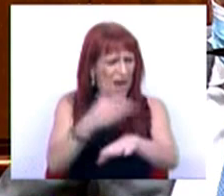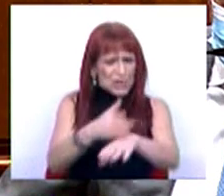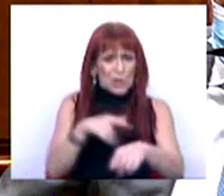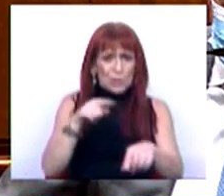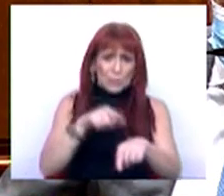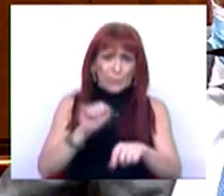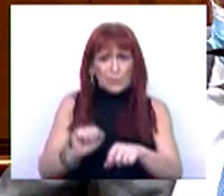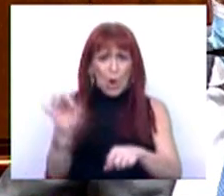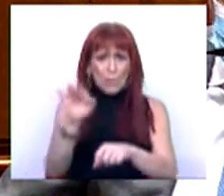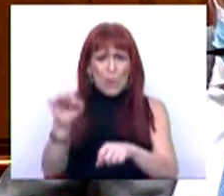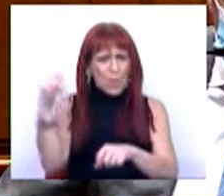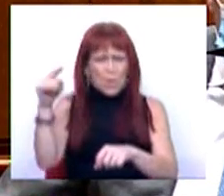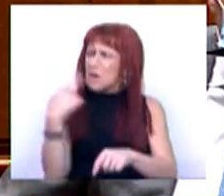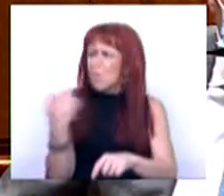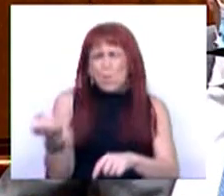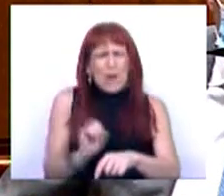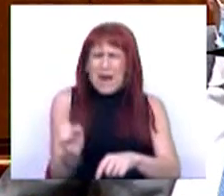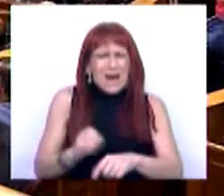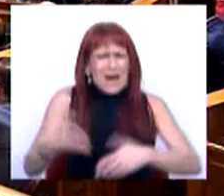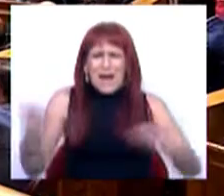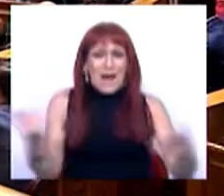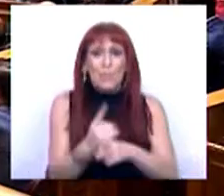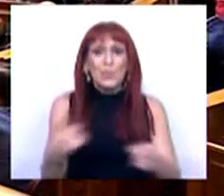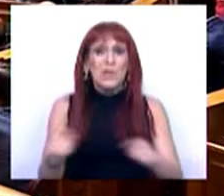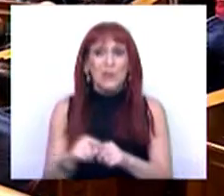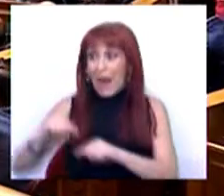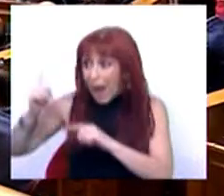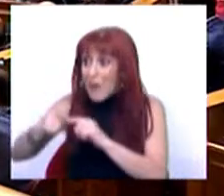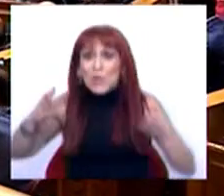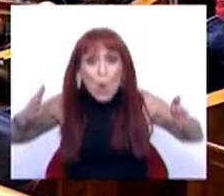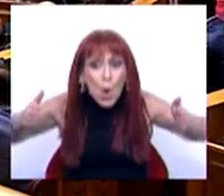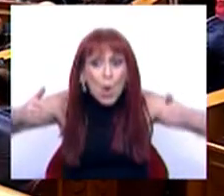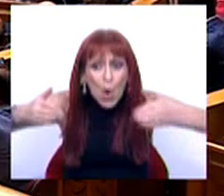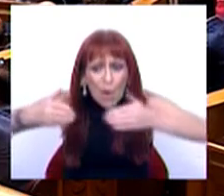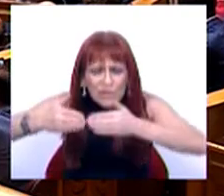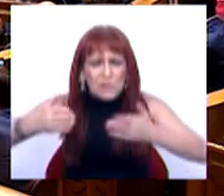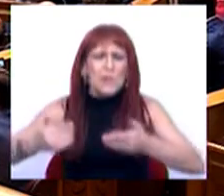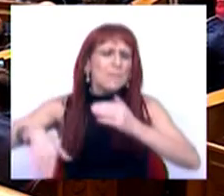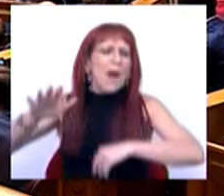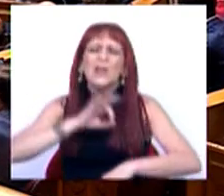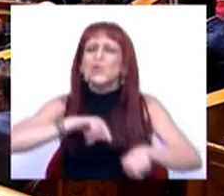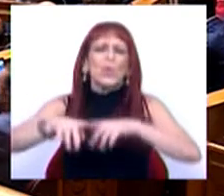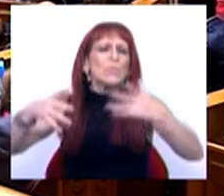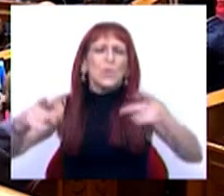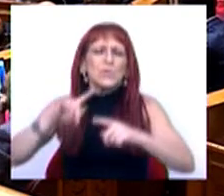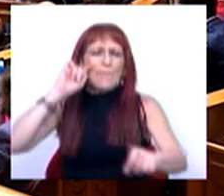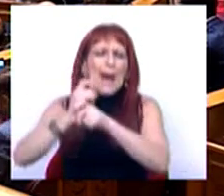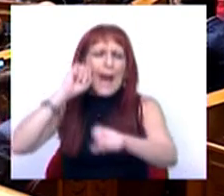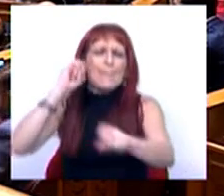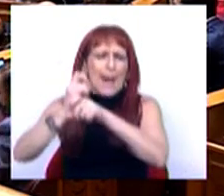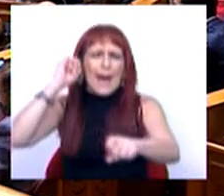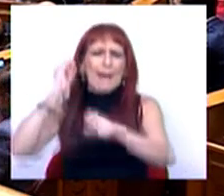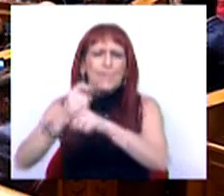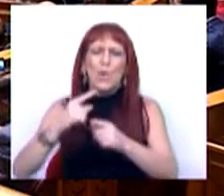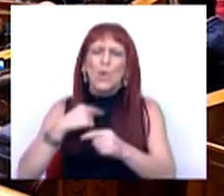da moeda única. Não têm. Não têm, porque estes foram anos de convergência. E, por mais que os seus deputados insistam